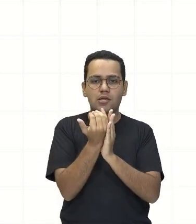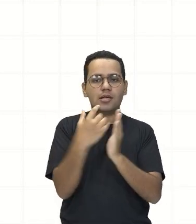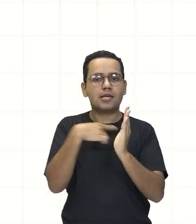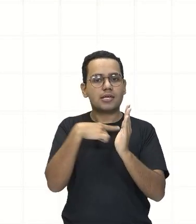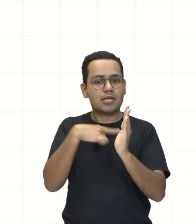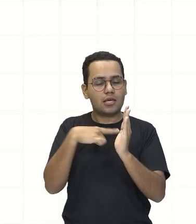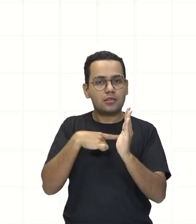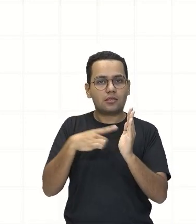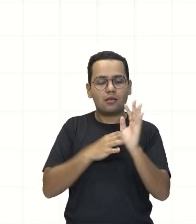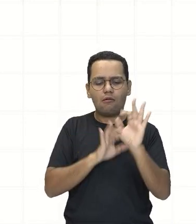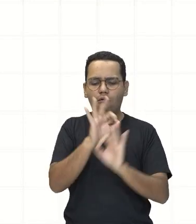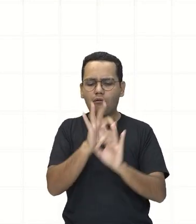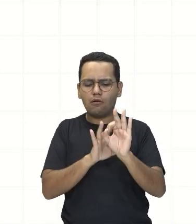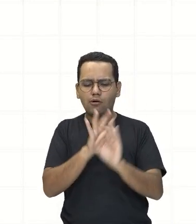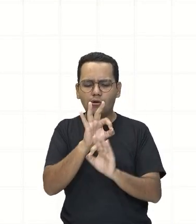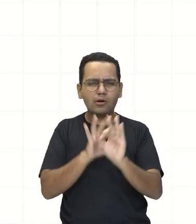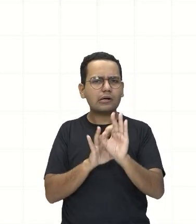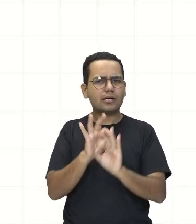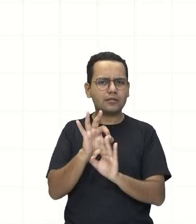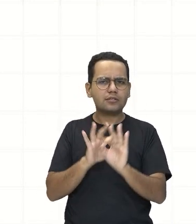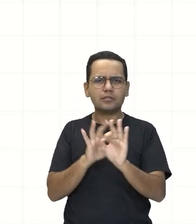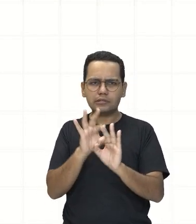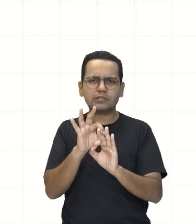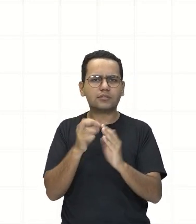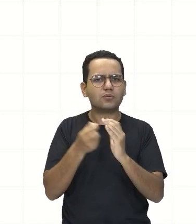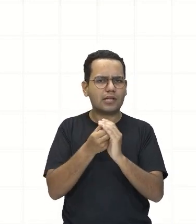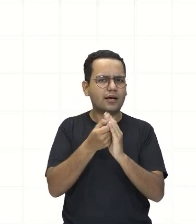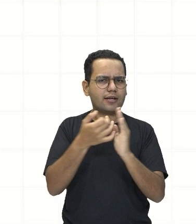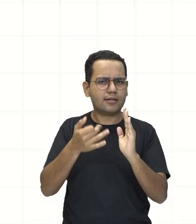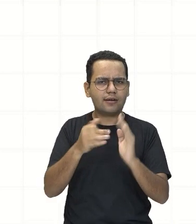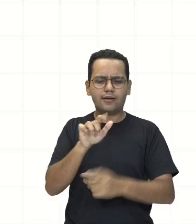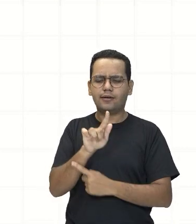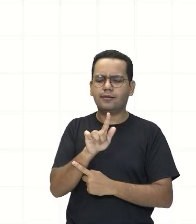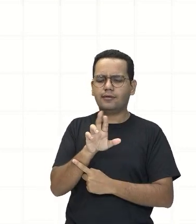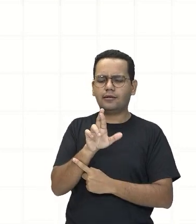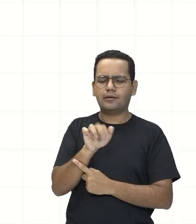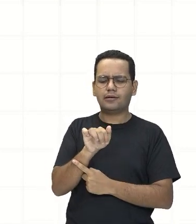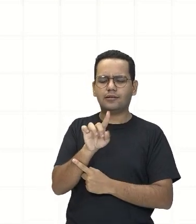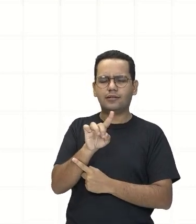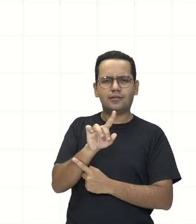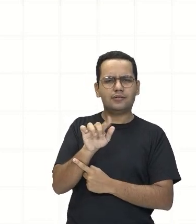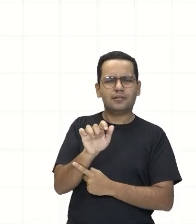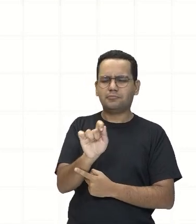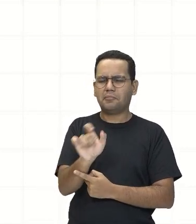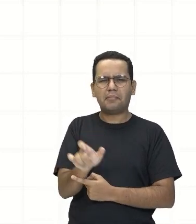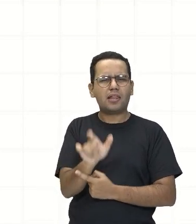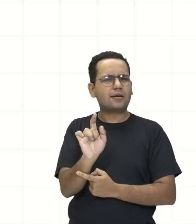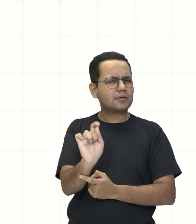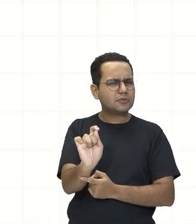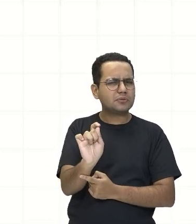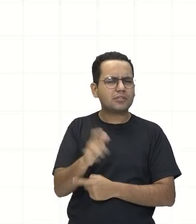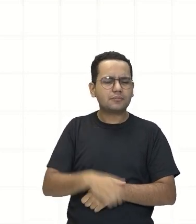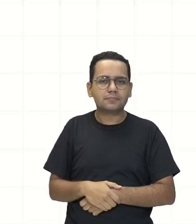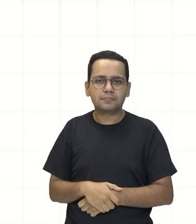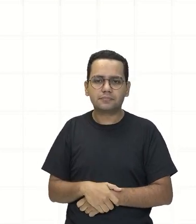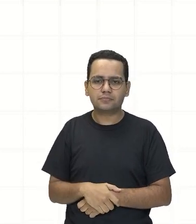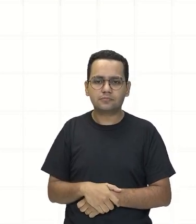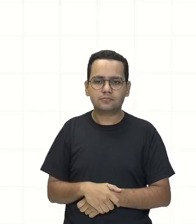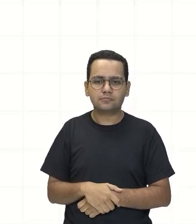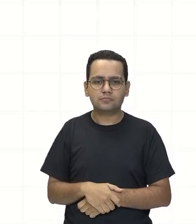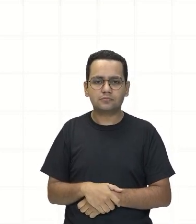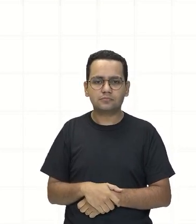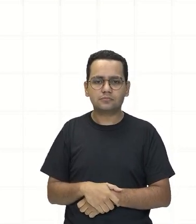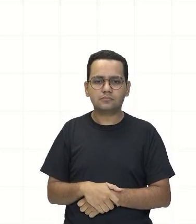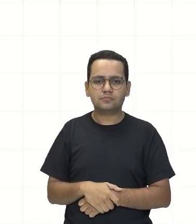grandeza O que é que significa estar na mesma ordem de grandeza? Significa que nós devemos ter potências